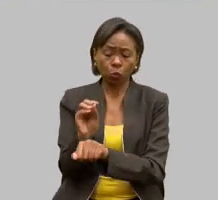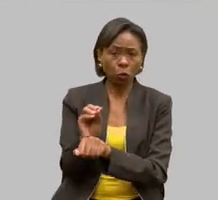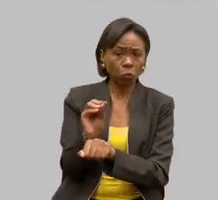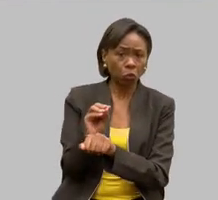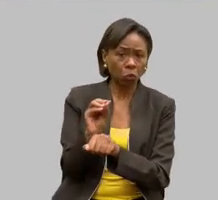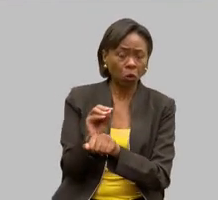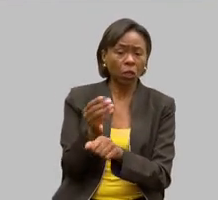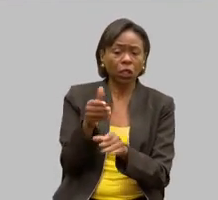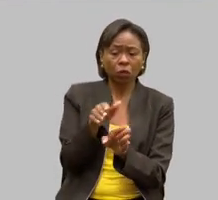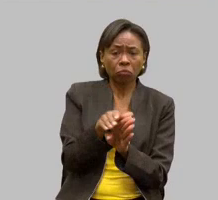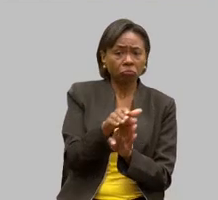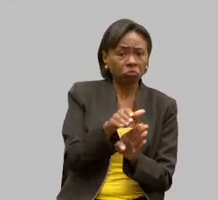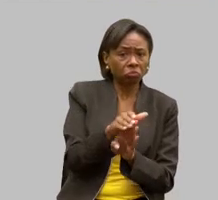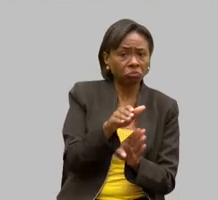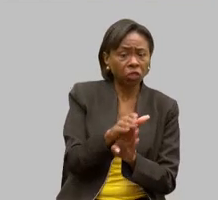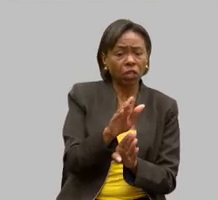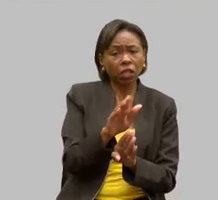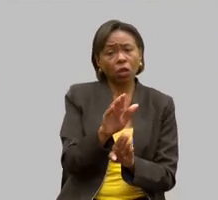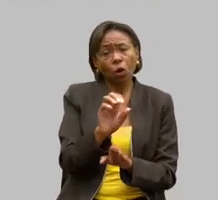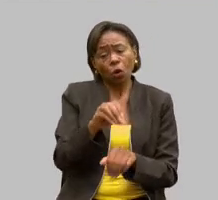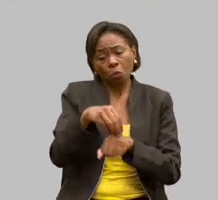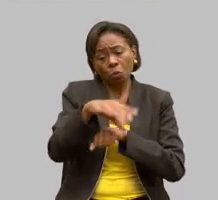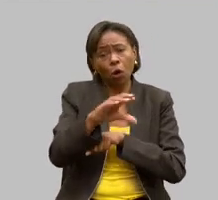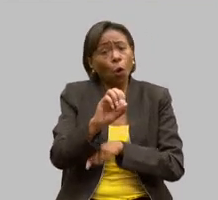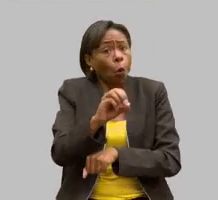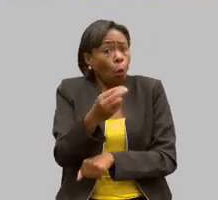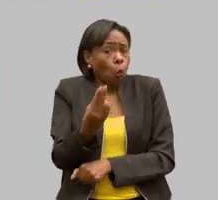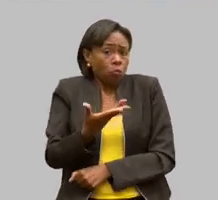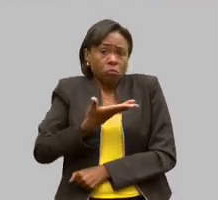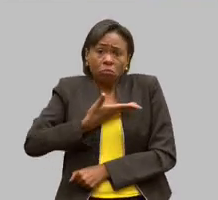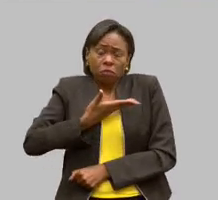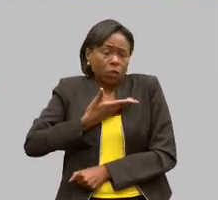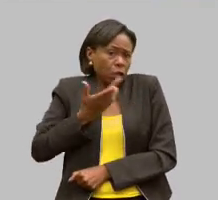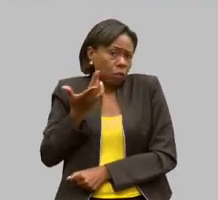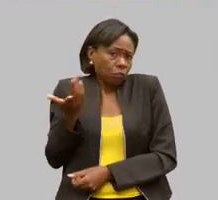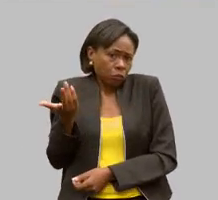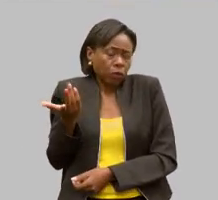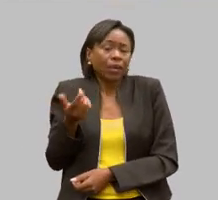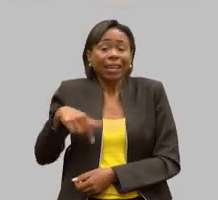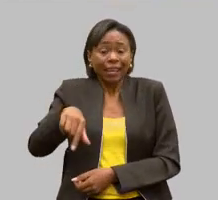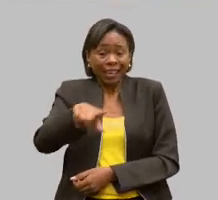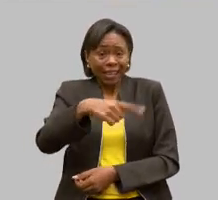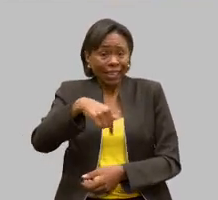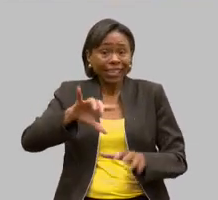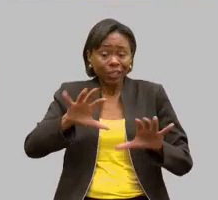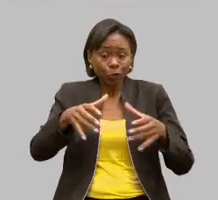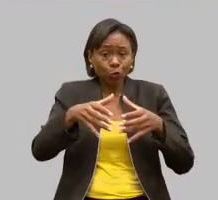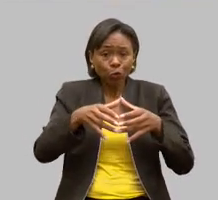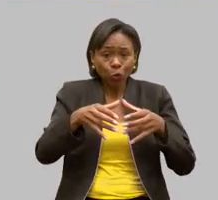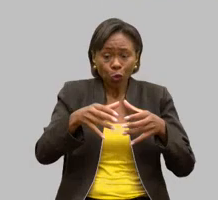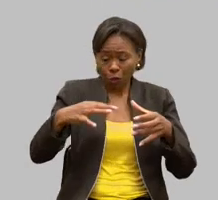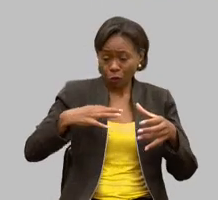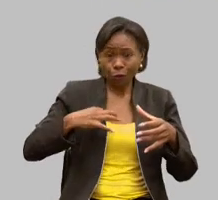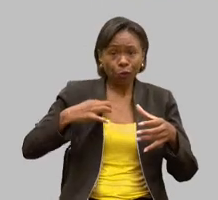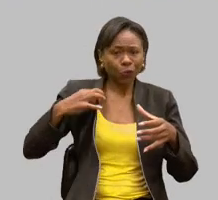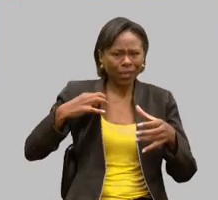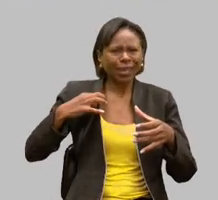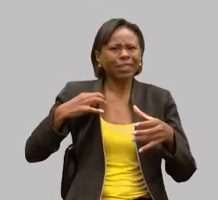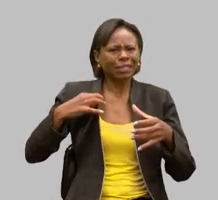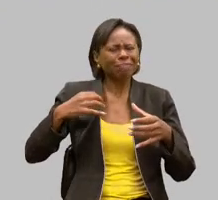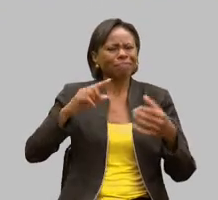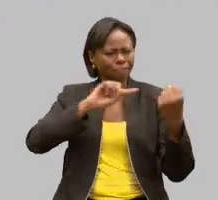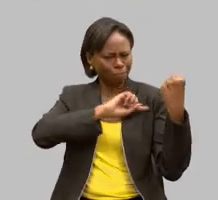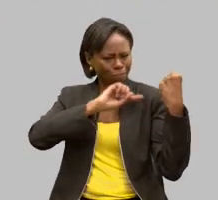conselheiros ou, simplesmente, como amigos. Esses voluntários são os verdadeiros heróis silenciosos de nossa